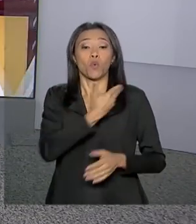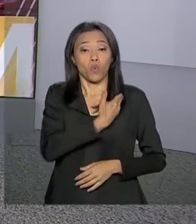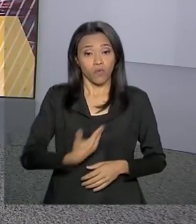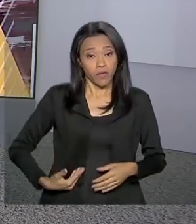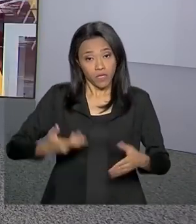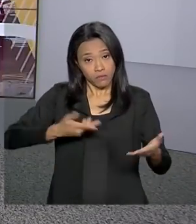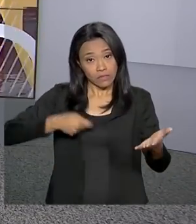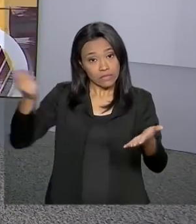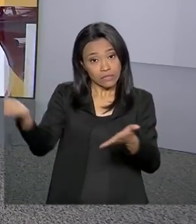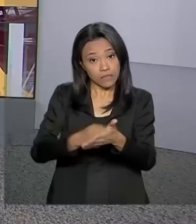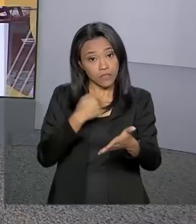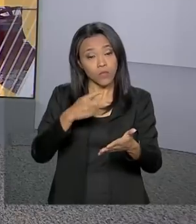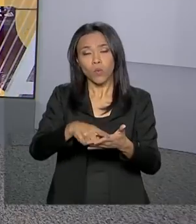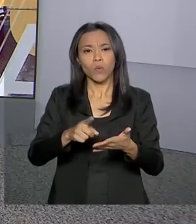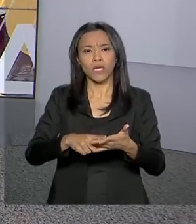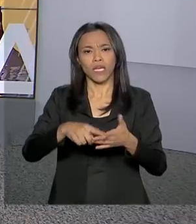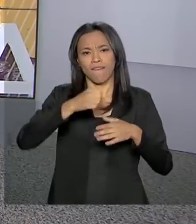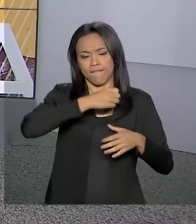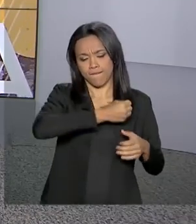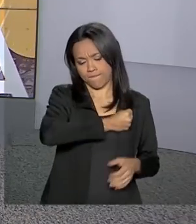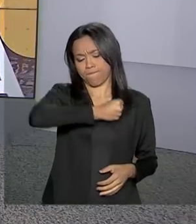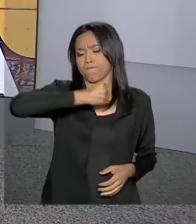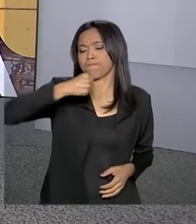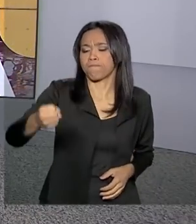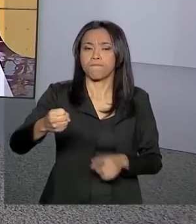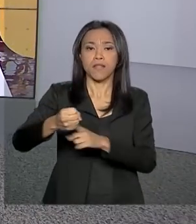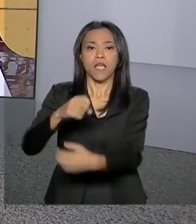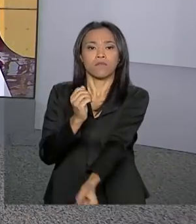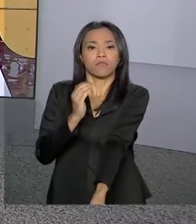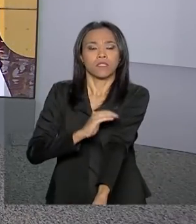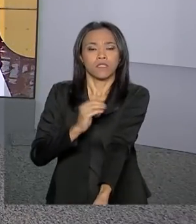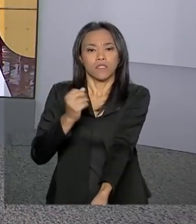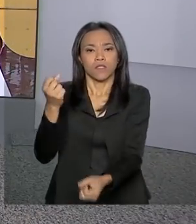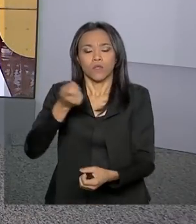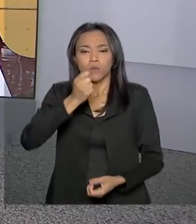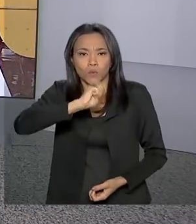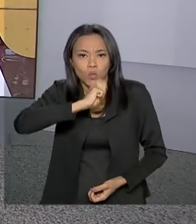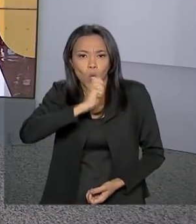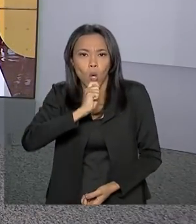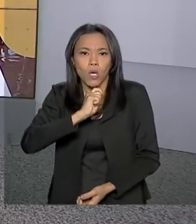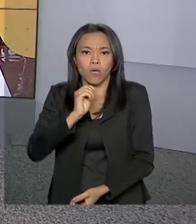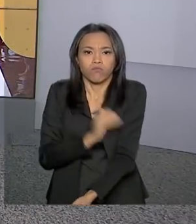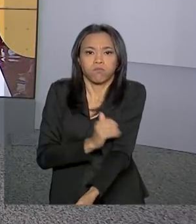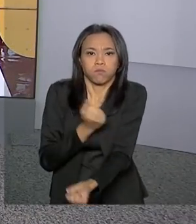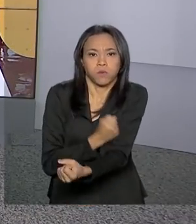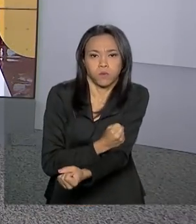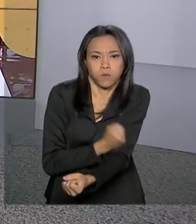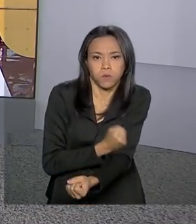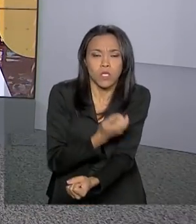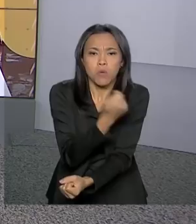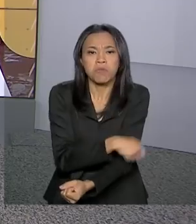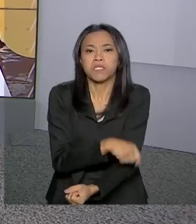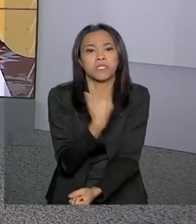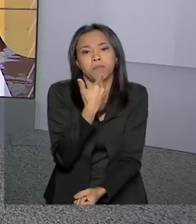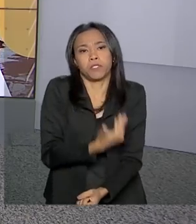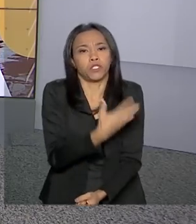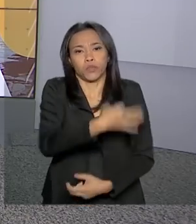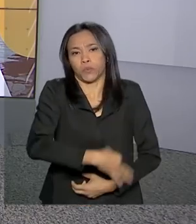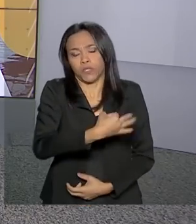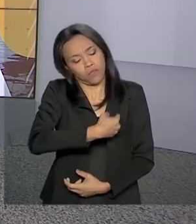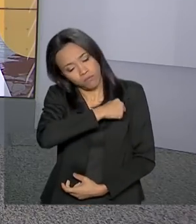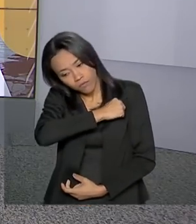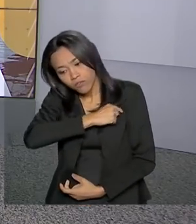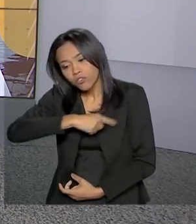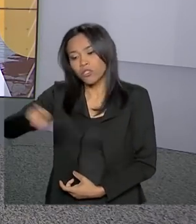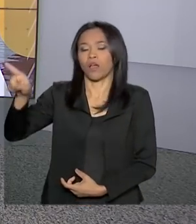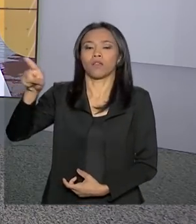autoriza a internação involuntária de dependentes químicos sem a necessidade de autorização judicial. Agora, a família ou o responsável